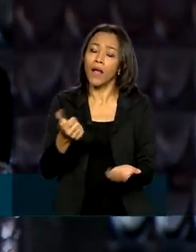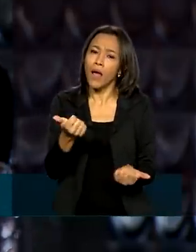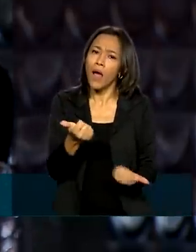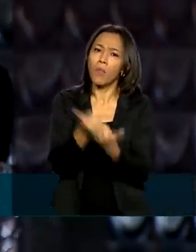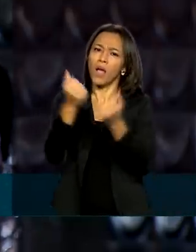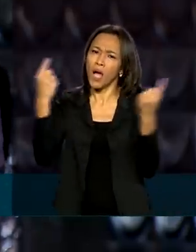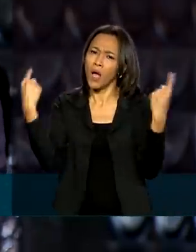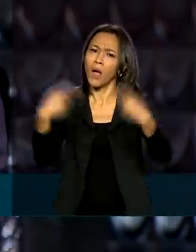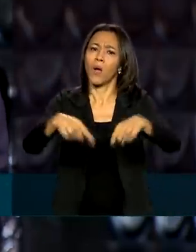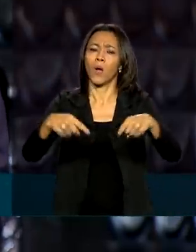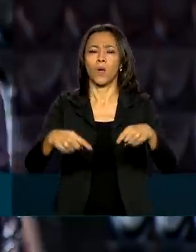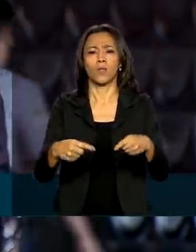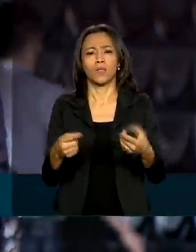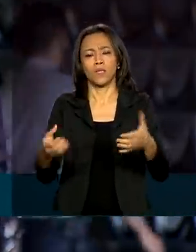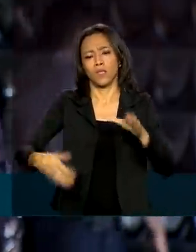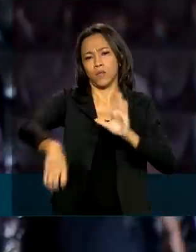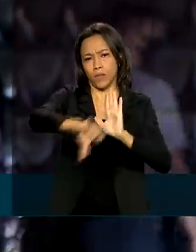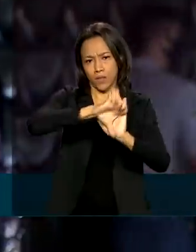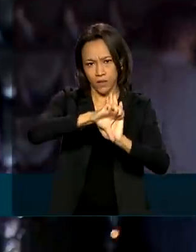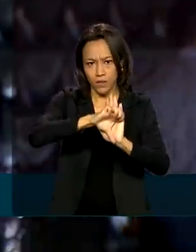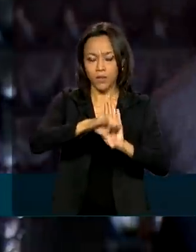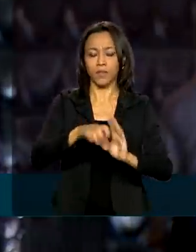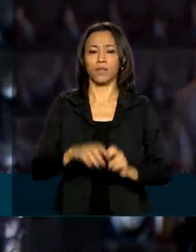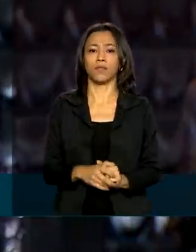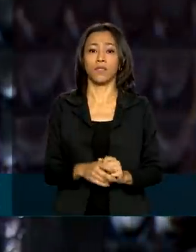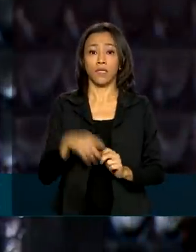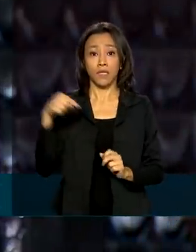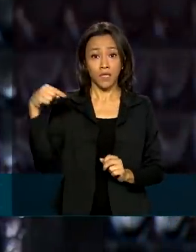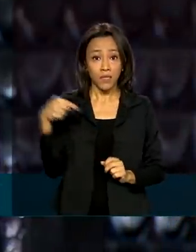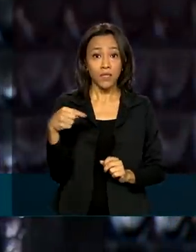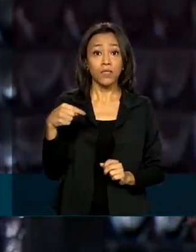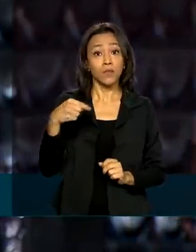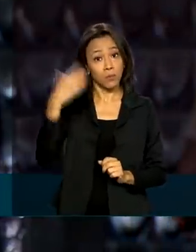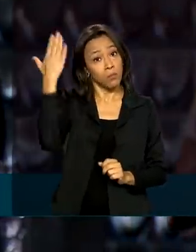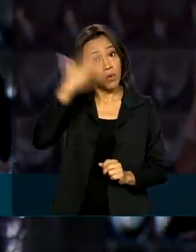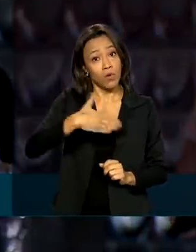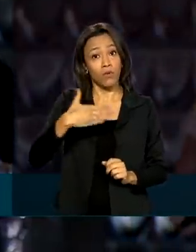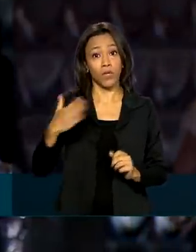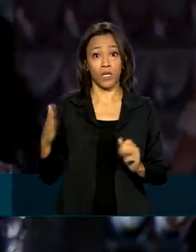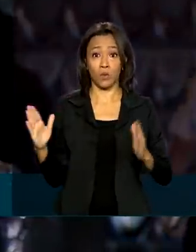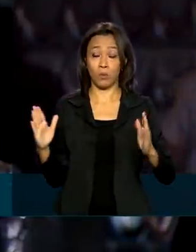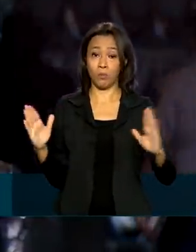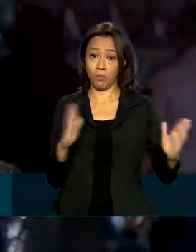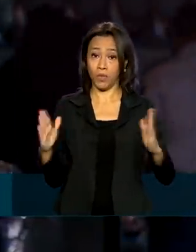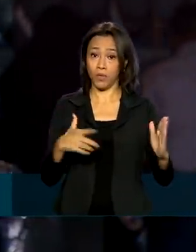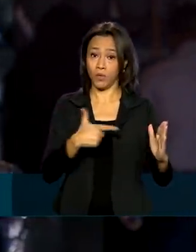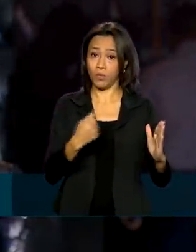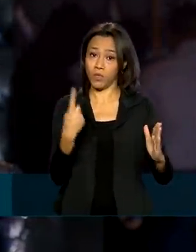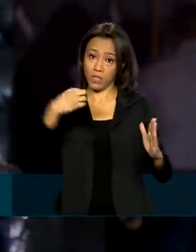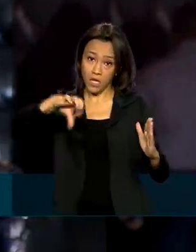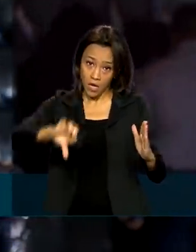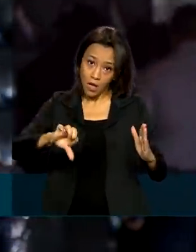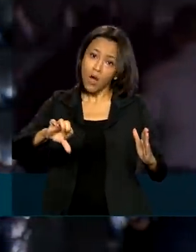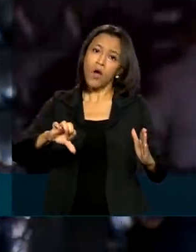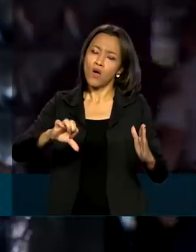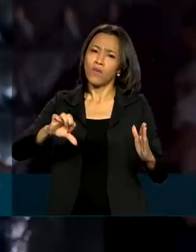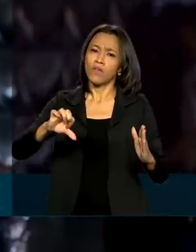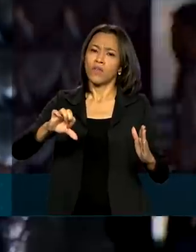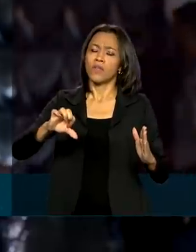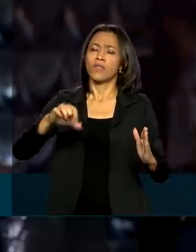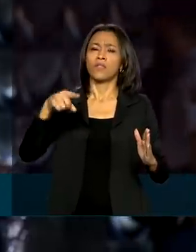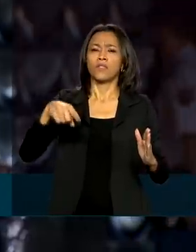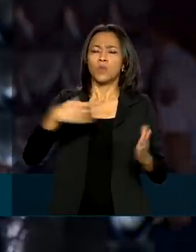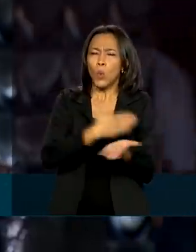esse combate firme ao crime demonstrou, no ano de 2019, que coincide com o início do governo